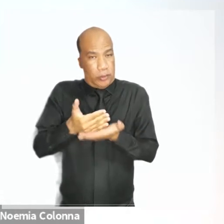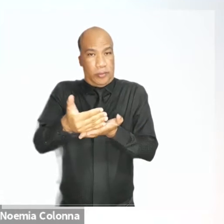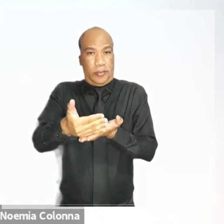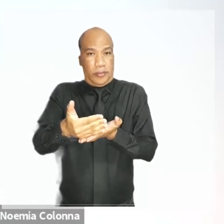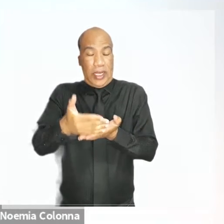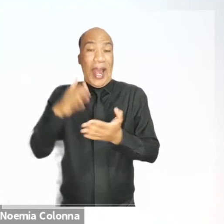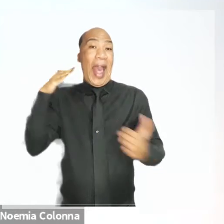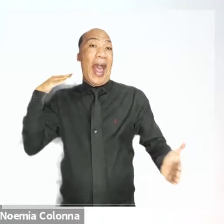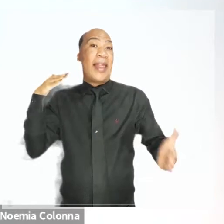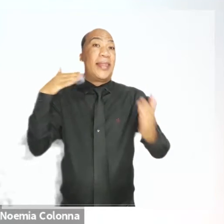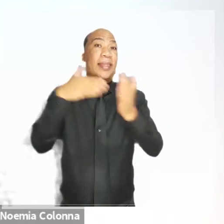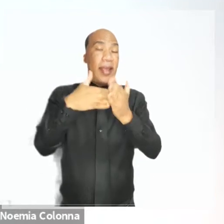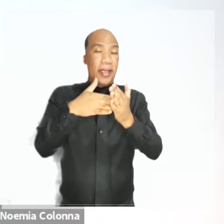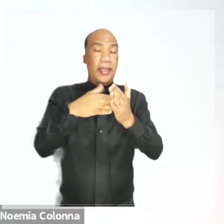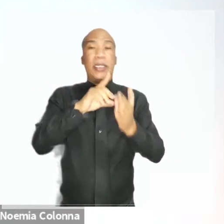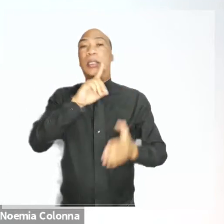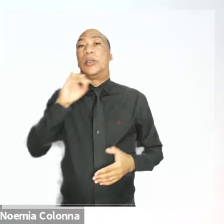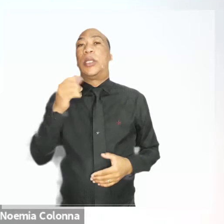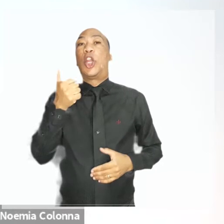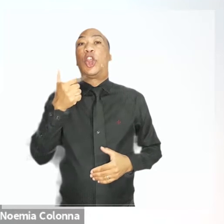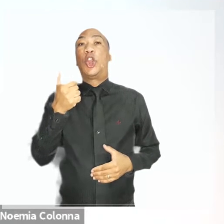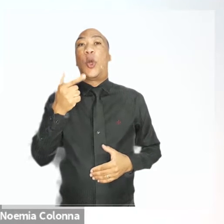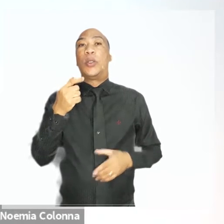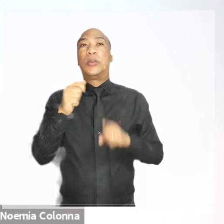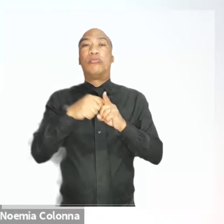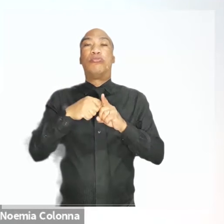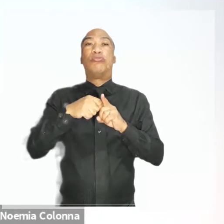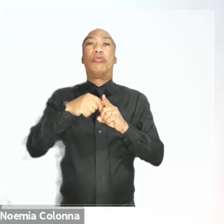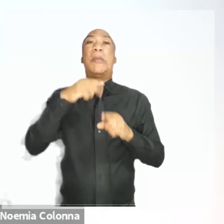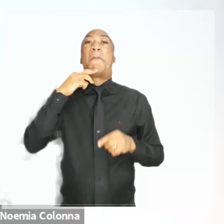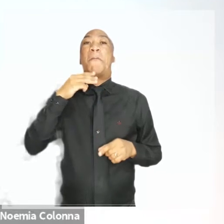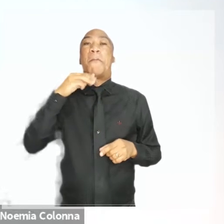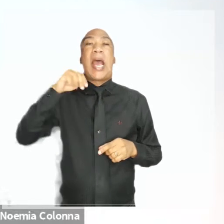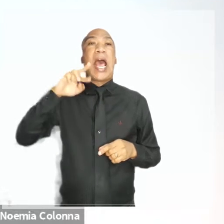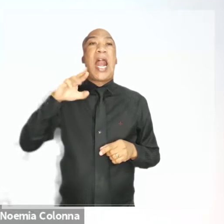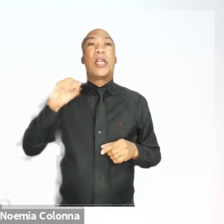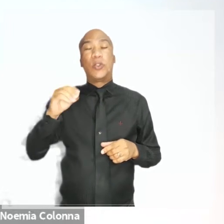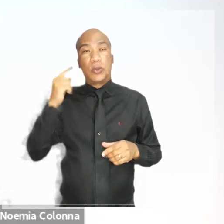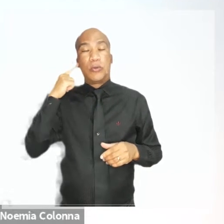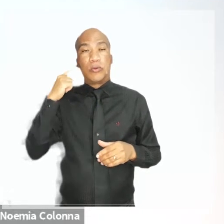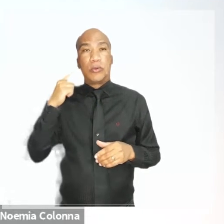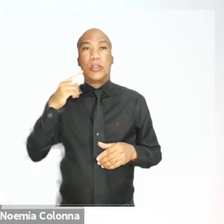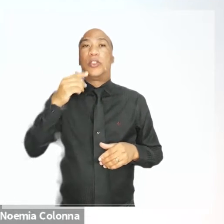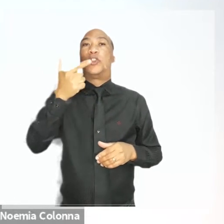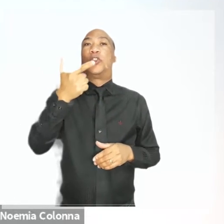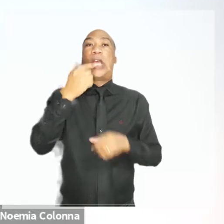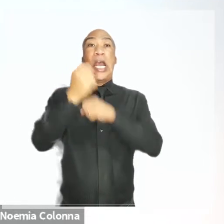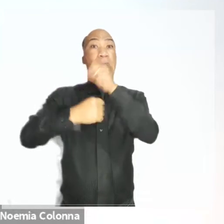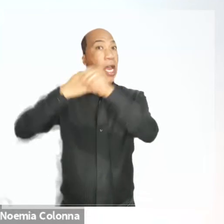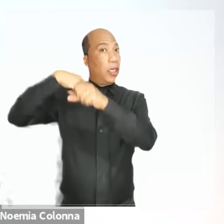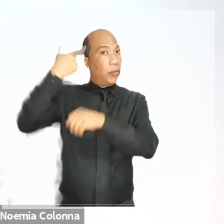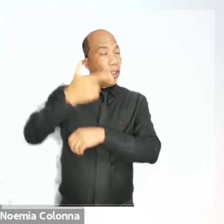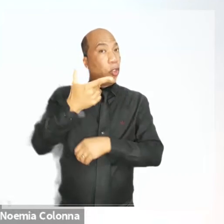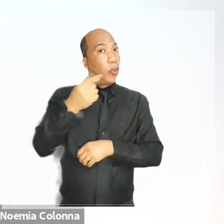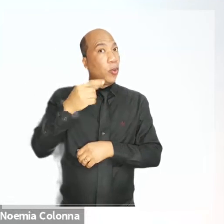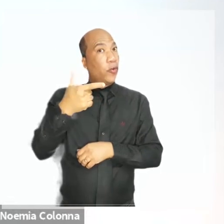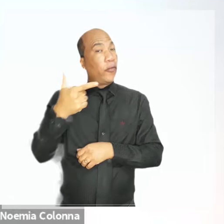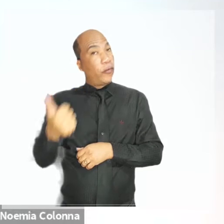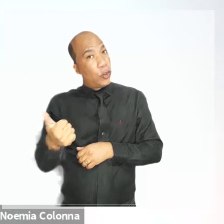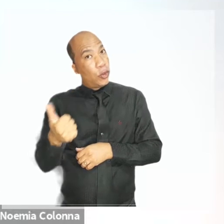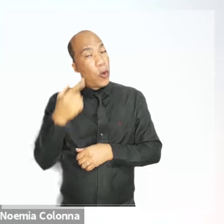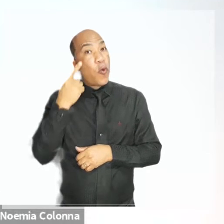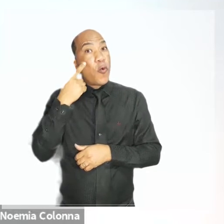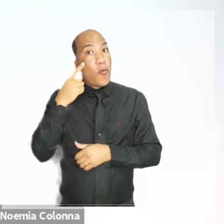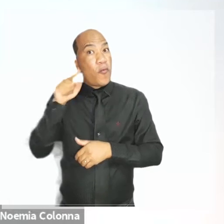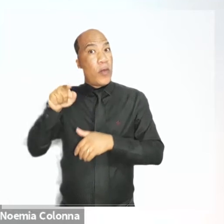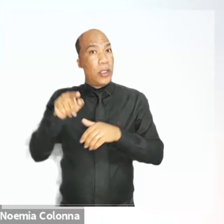12 de março de 2021. Todas as informações sobre o concurso estão disponíveis na nossa página